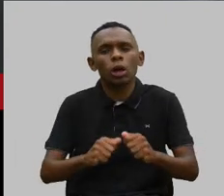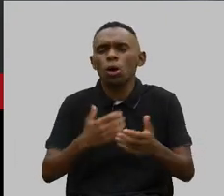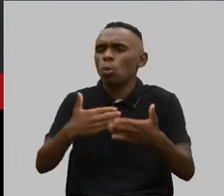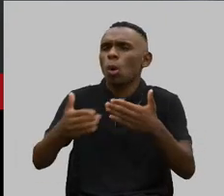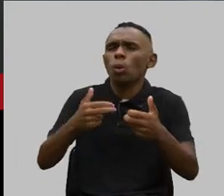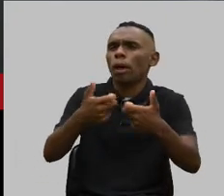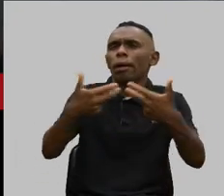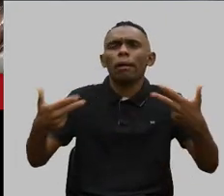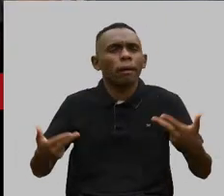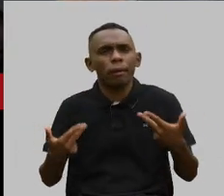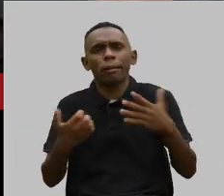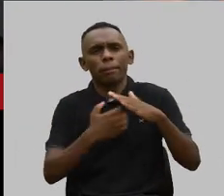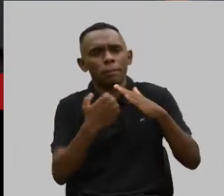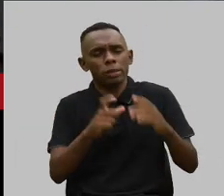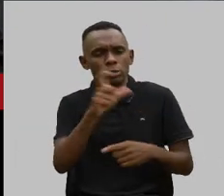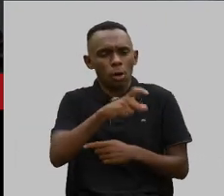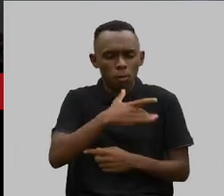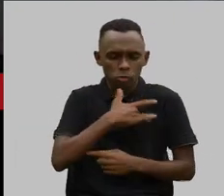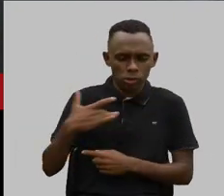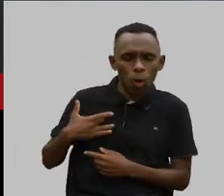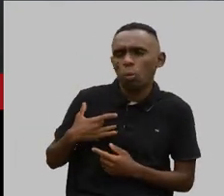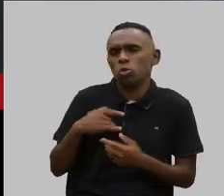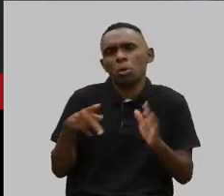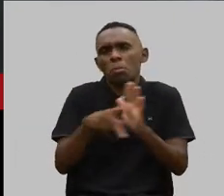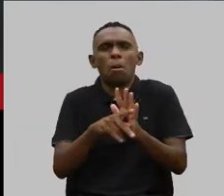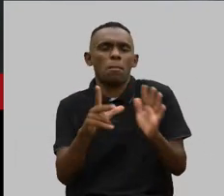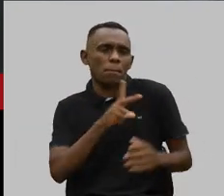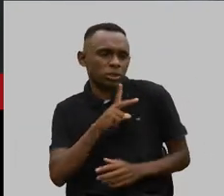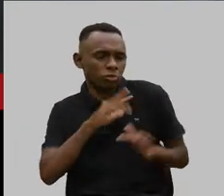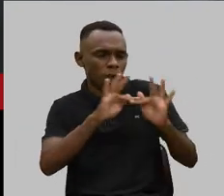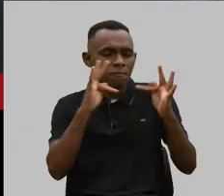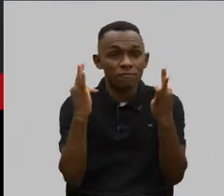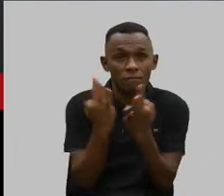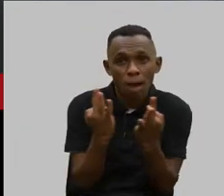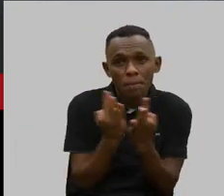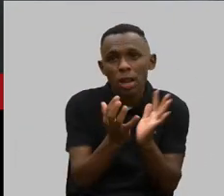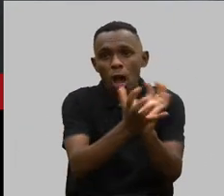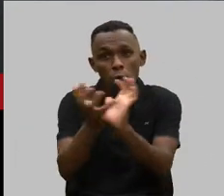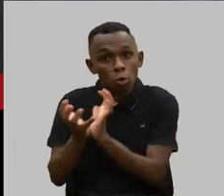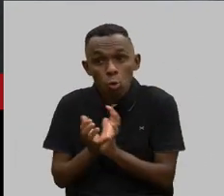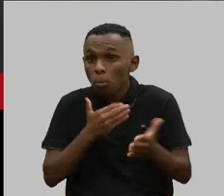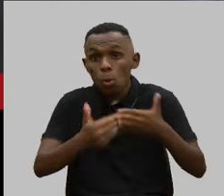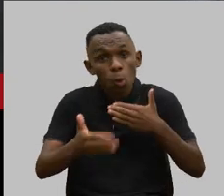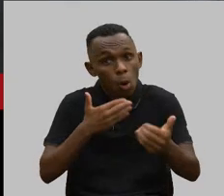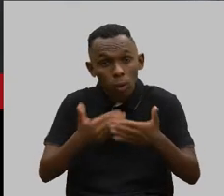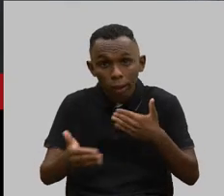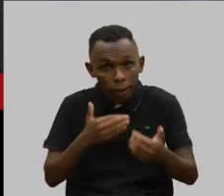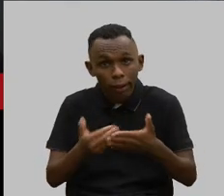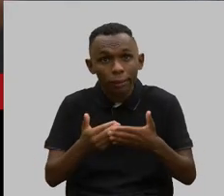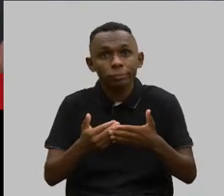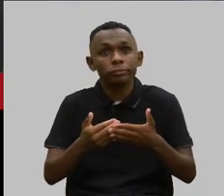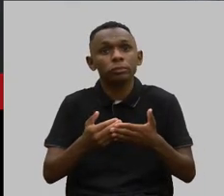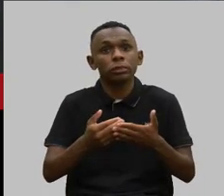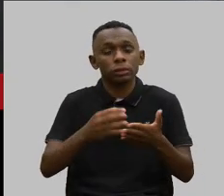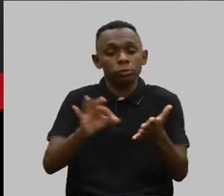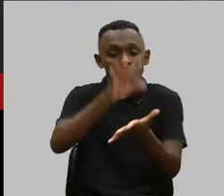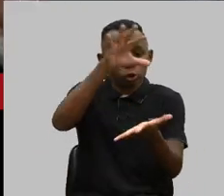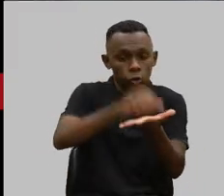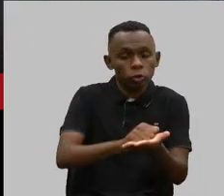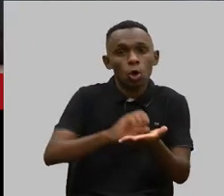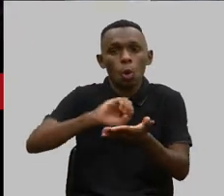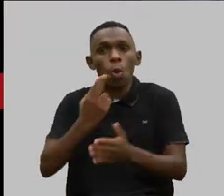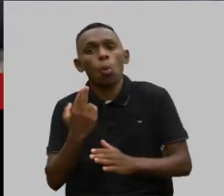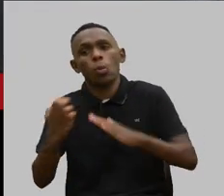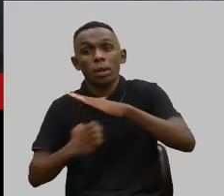plano de saúde, seja ele familiar, seja ele coletivo por adesão ou coletivo empresarial,